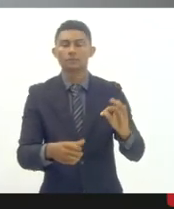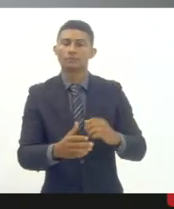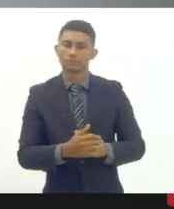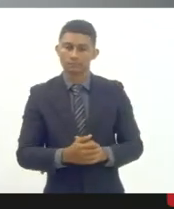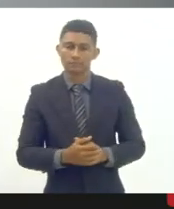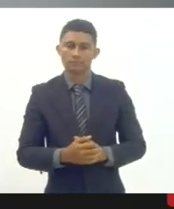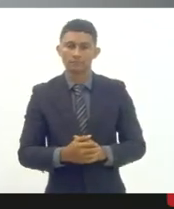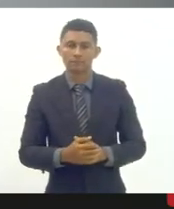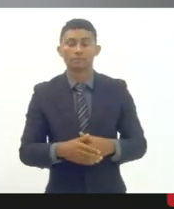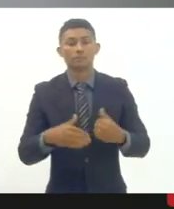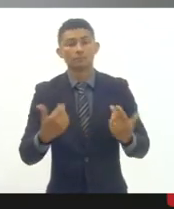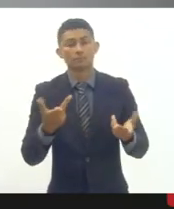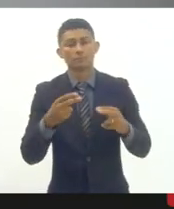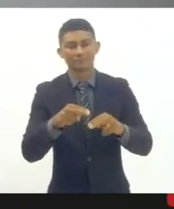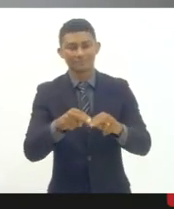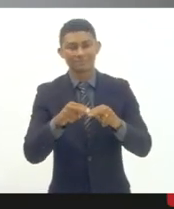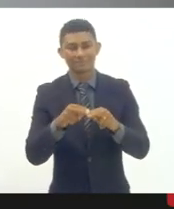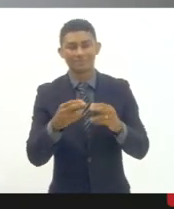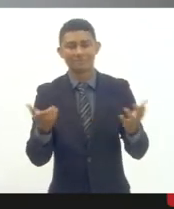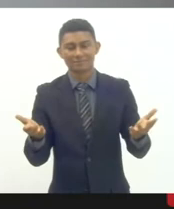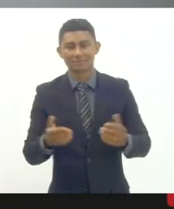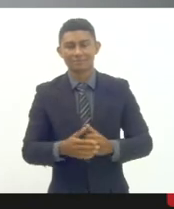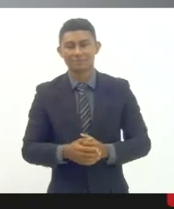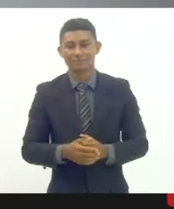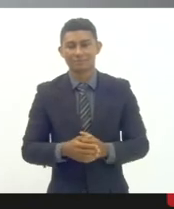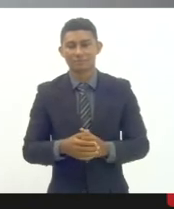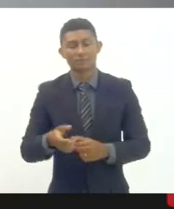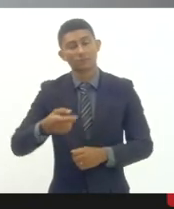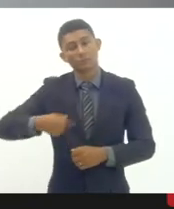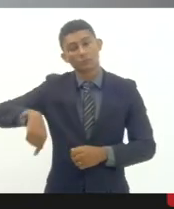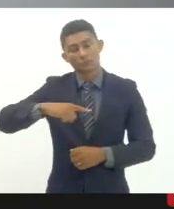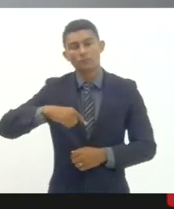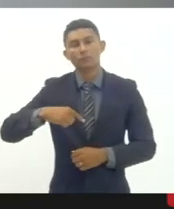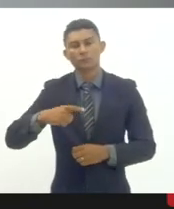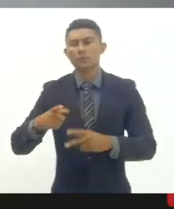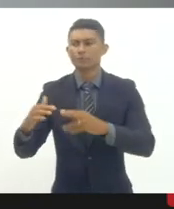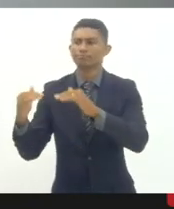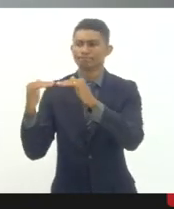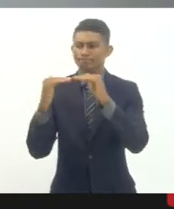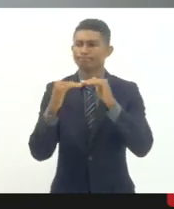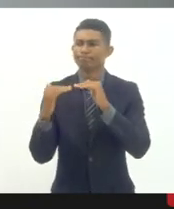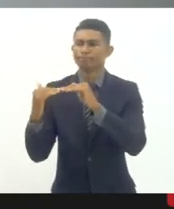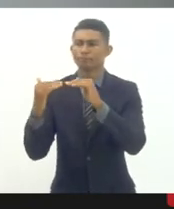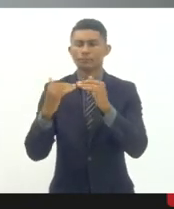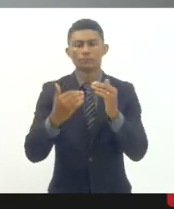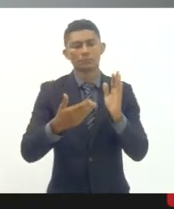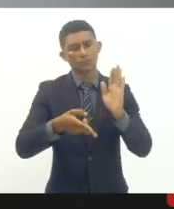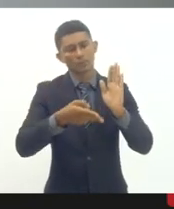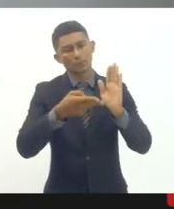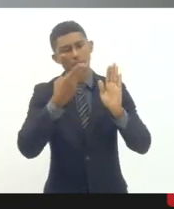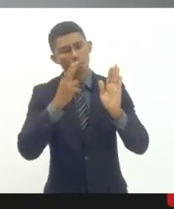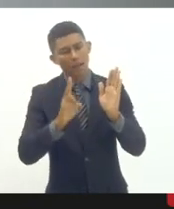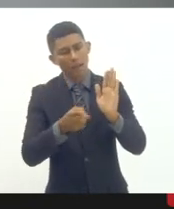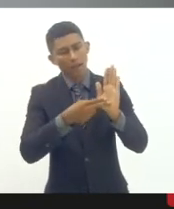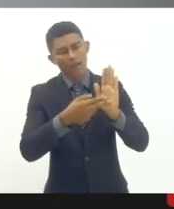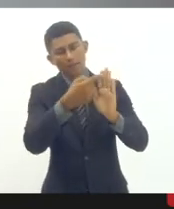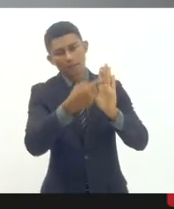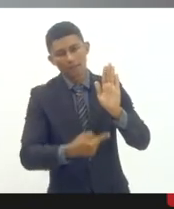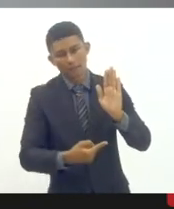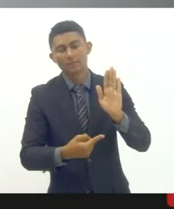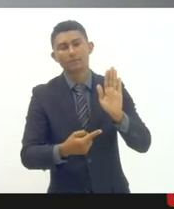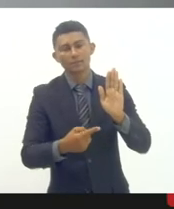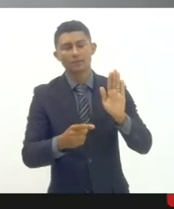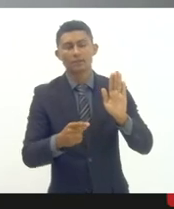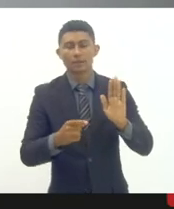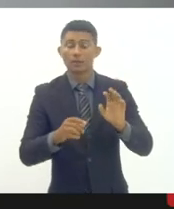por isso também que nós estamos muito alinhados na carta de compromisso pela eleição pela educação nas